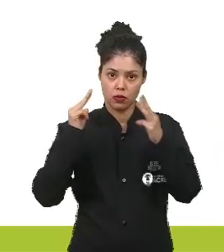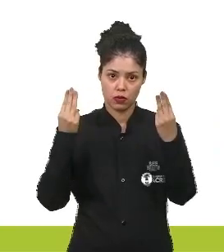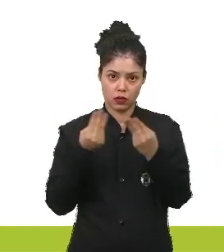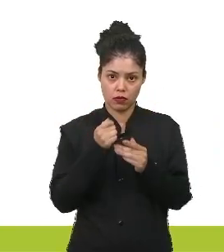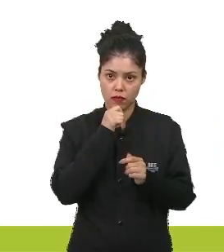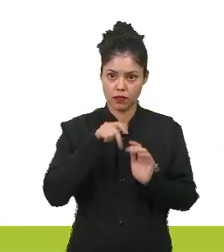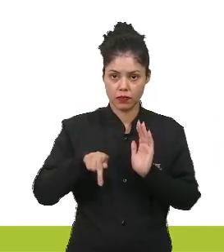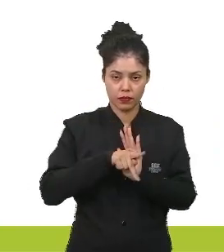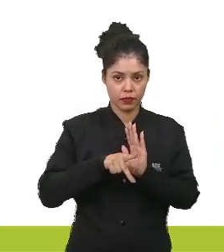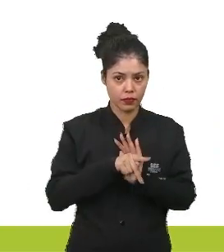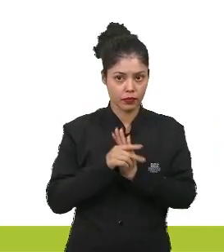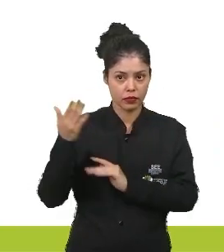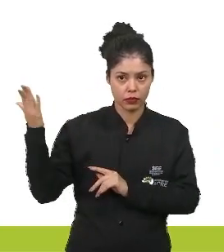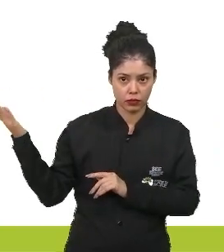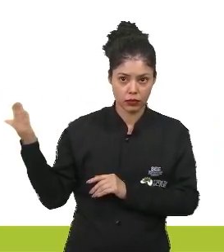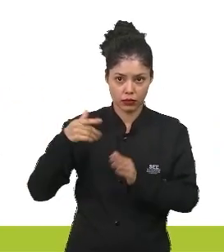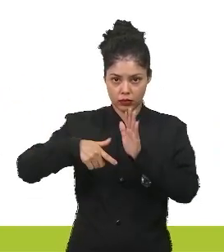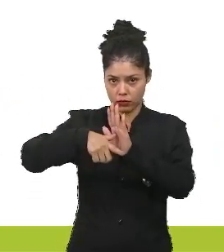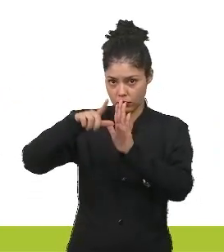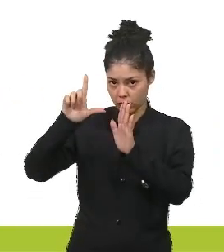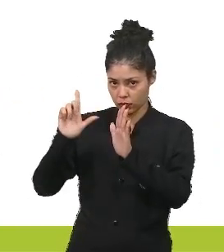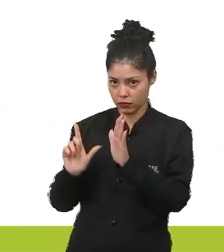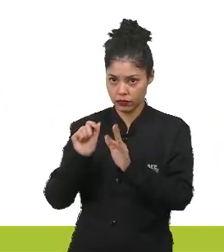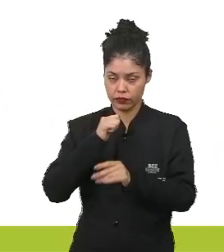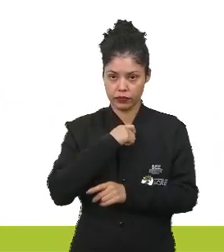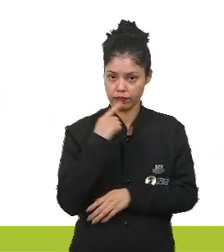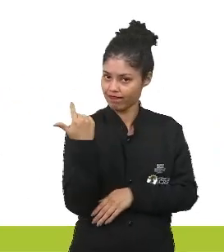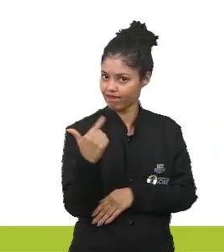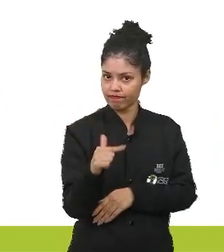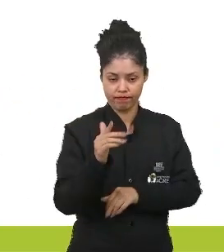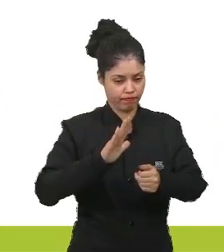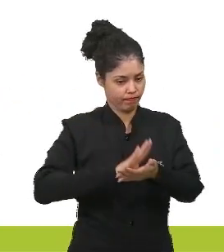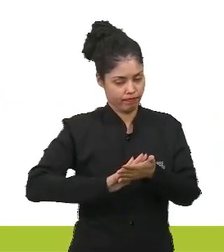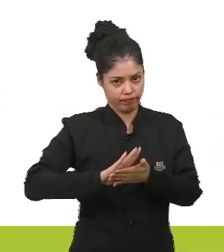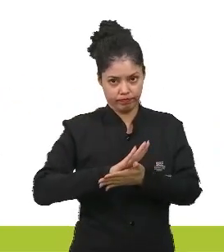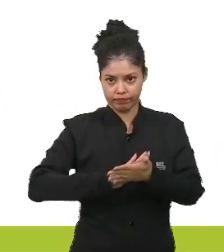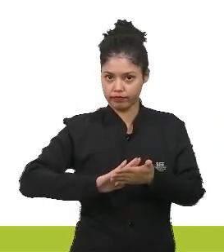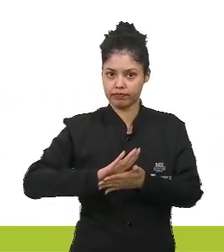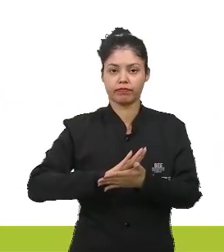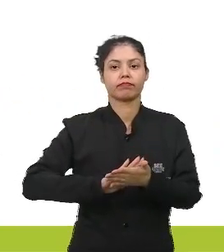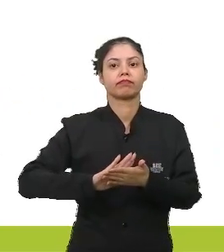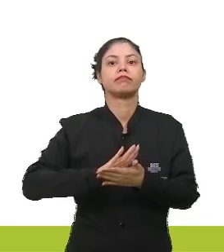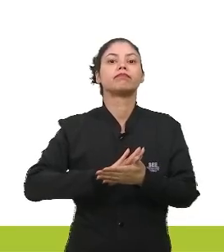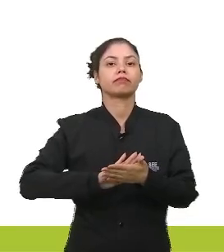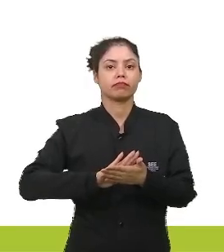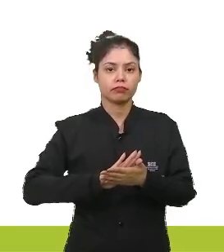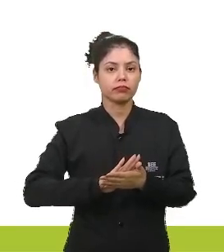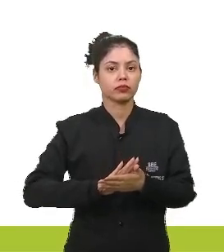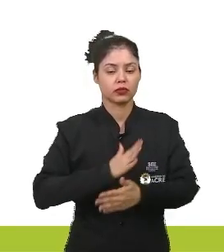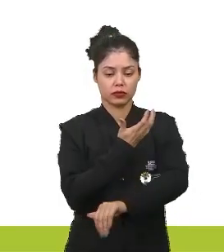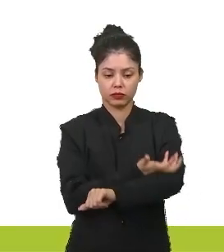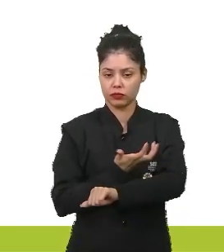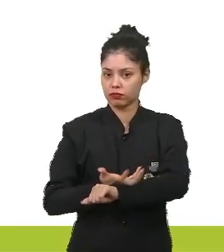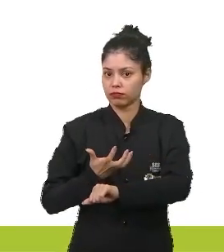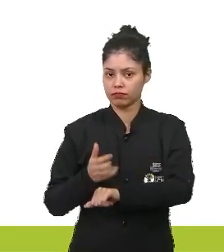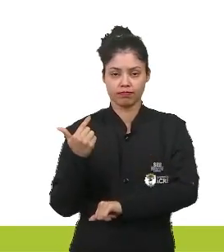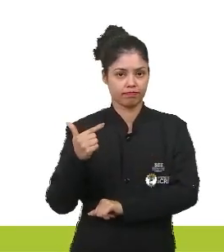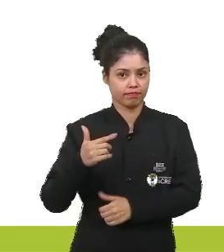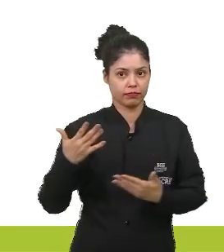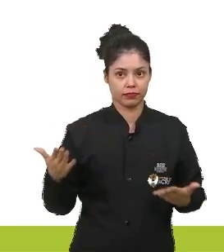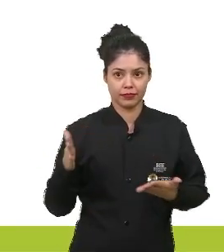aqui, nesse anterior, a gente não tem quase nada de vegetação. Aqui,